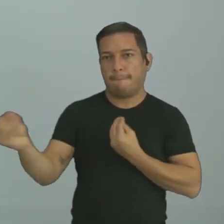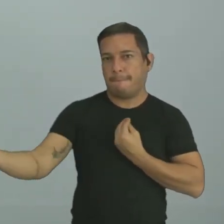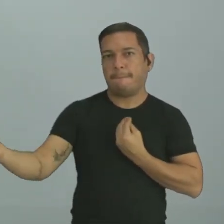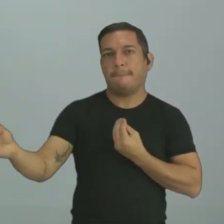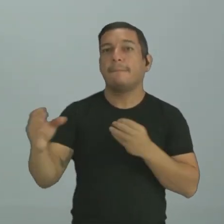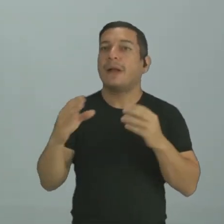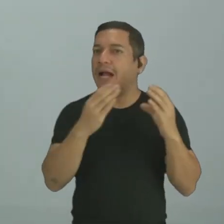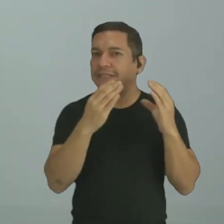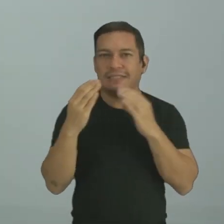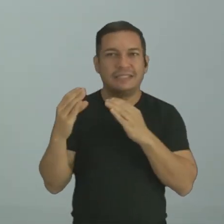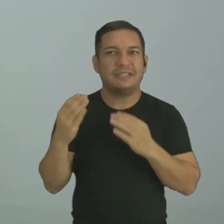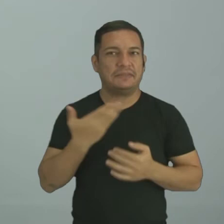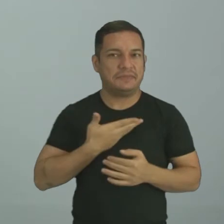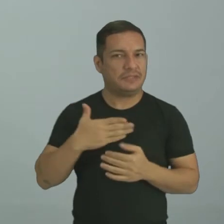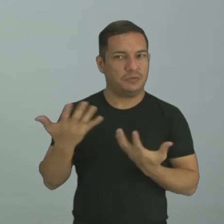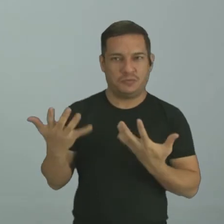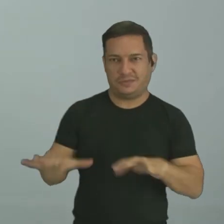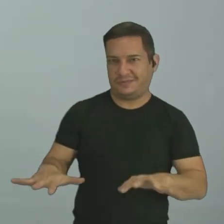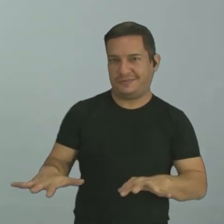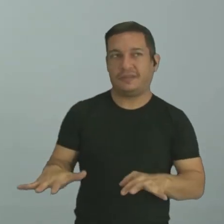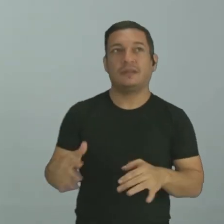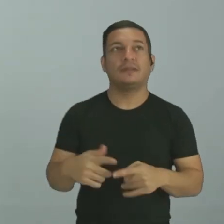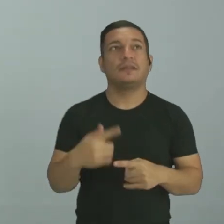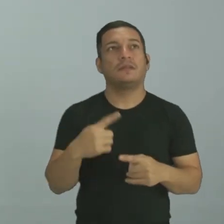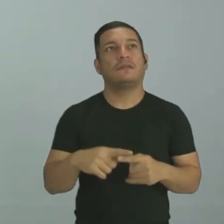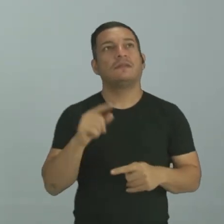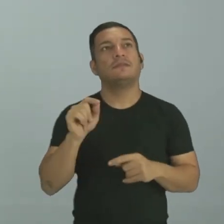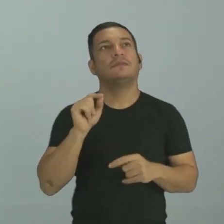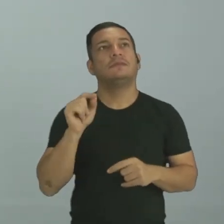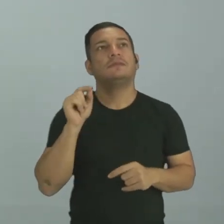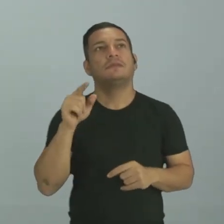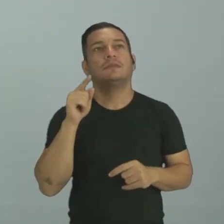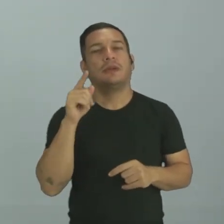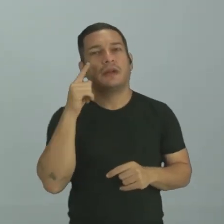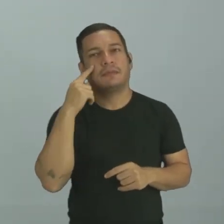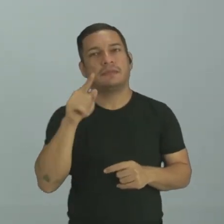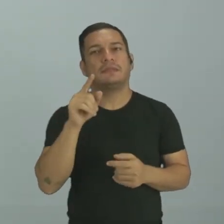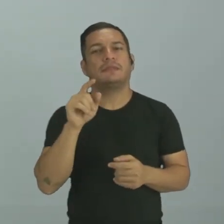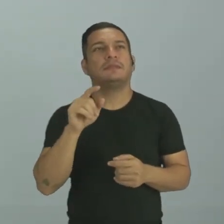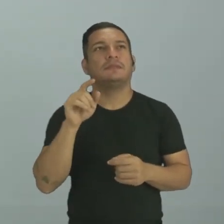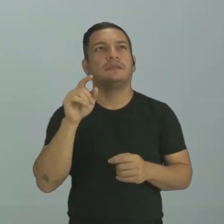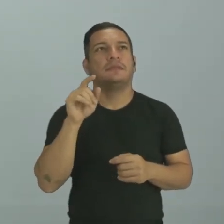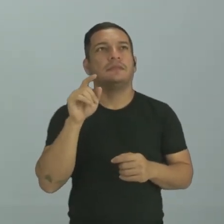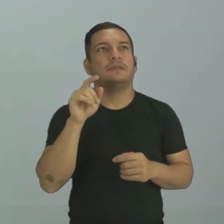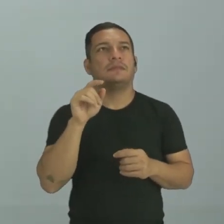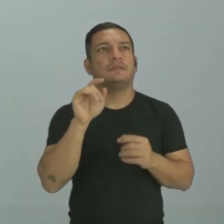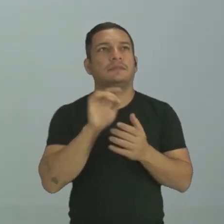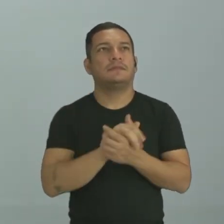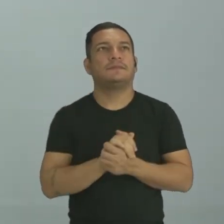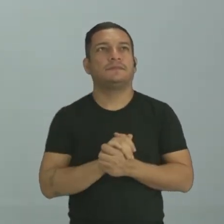Com a amiguinha dele. E por que que tá esses sinais aqui? Esses sinaizinhos aqui em cima. Por que que estão aí?